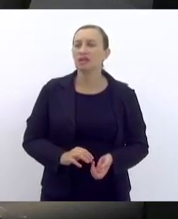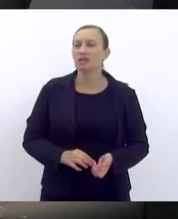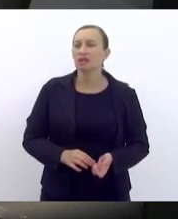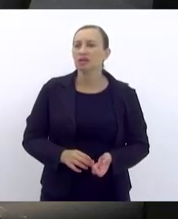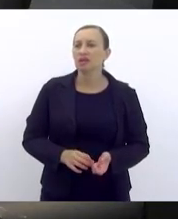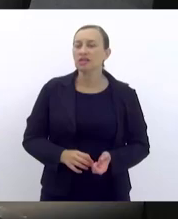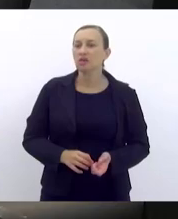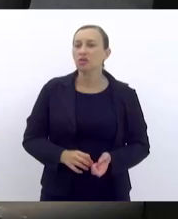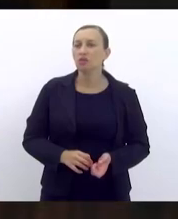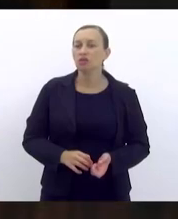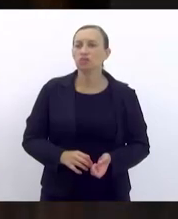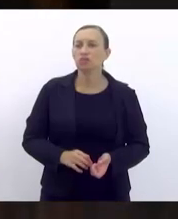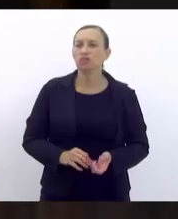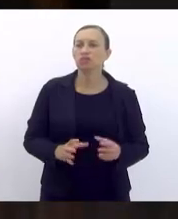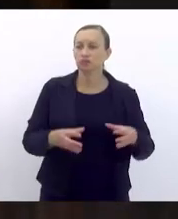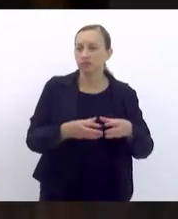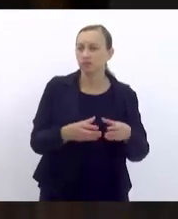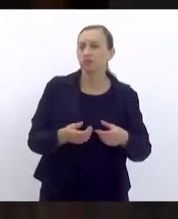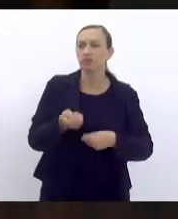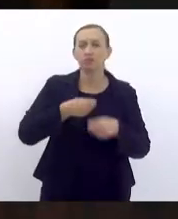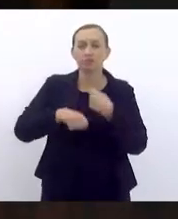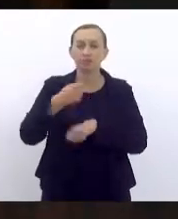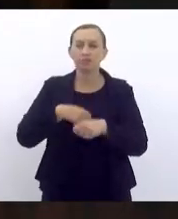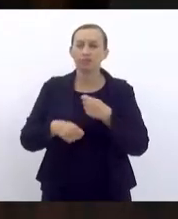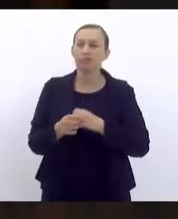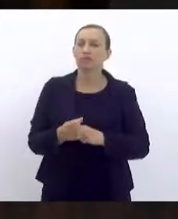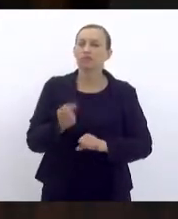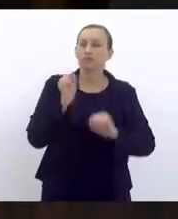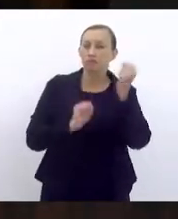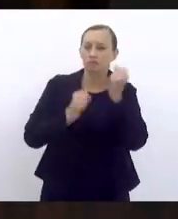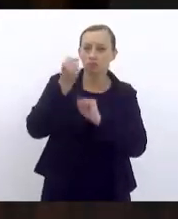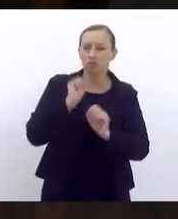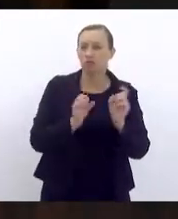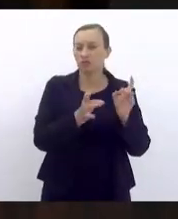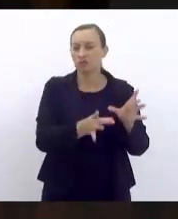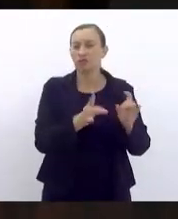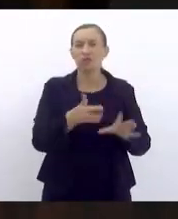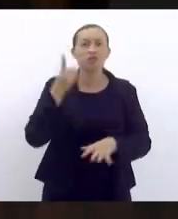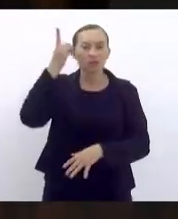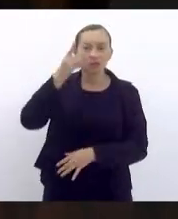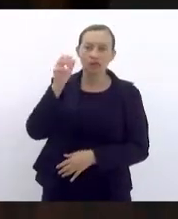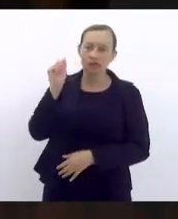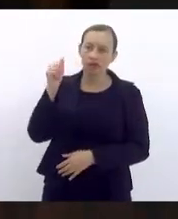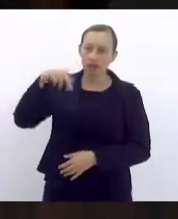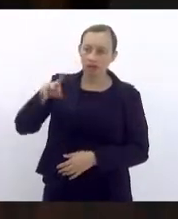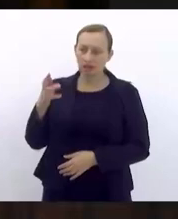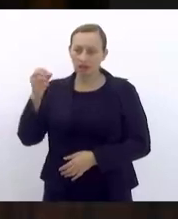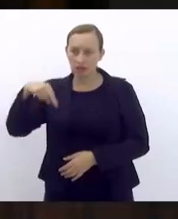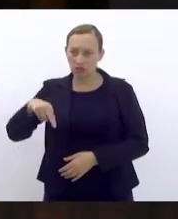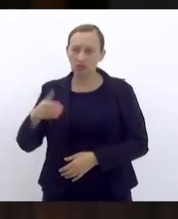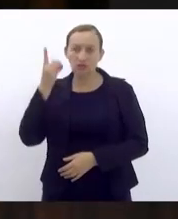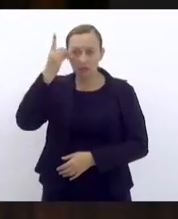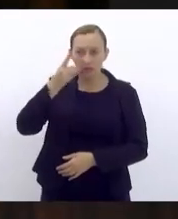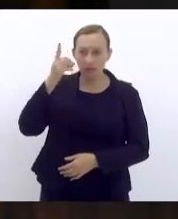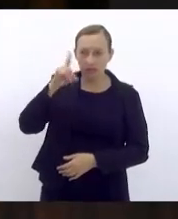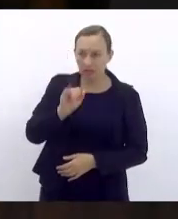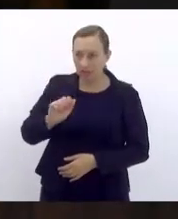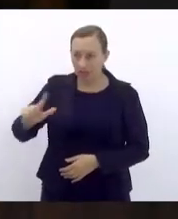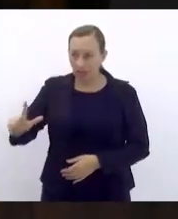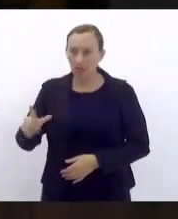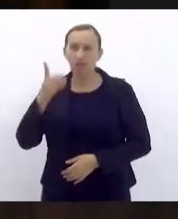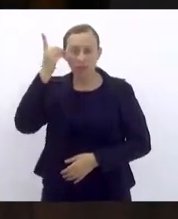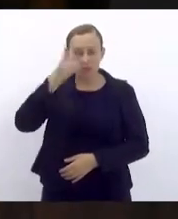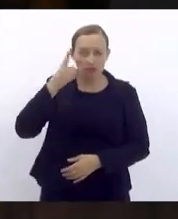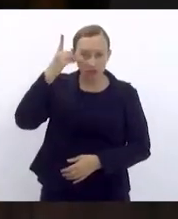pela comissão de economia indústria e comércio deputado Anderson Moraes deputado Daniel Liberon